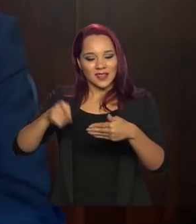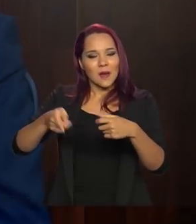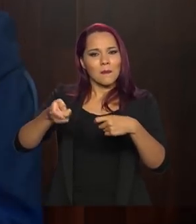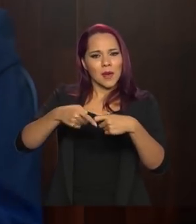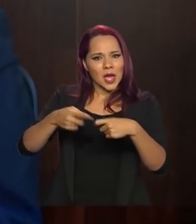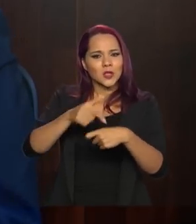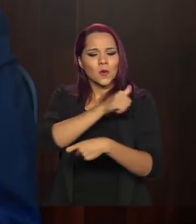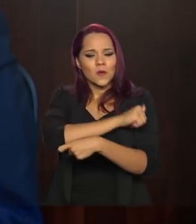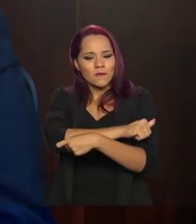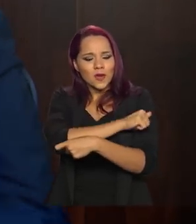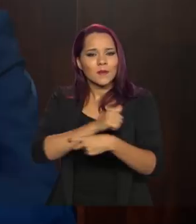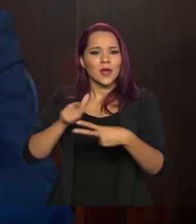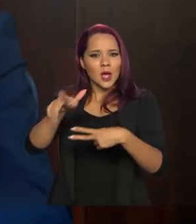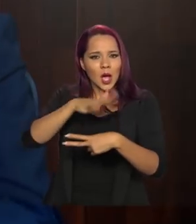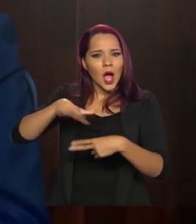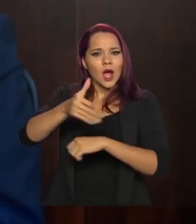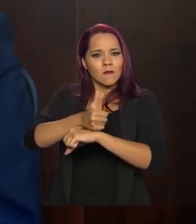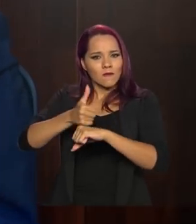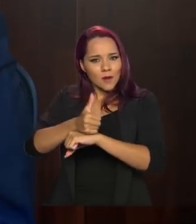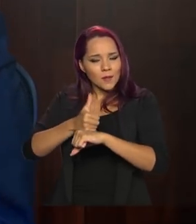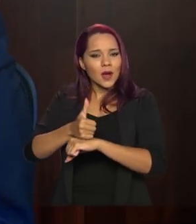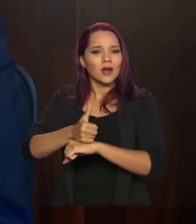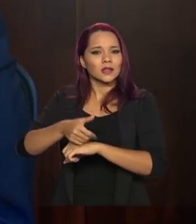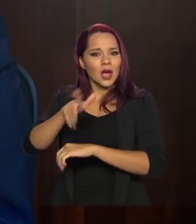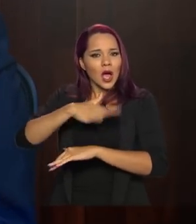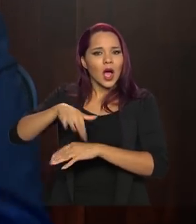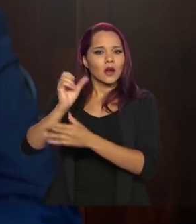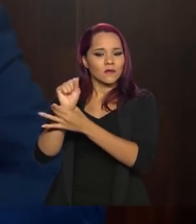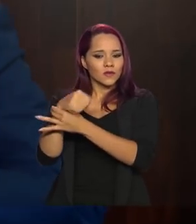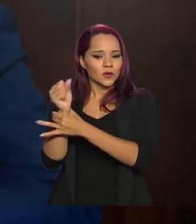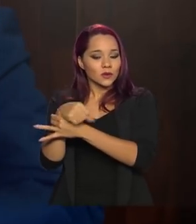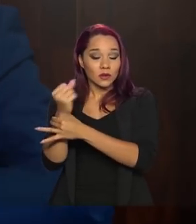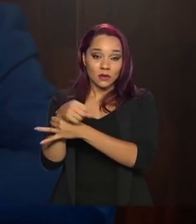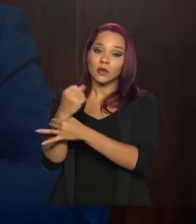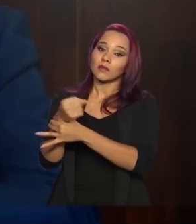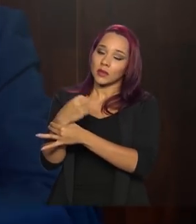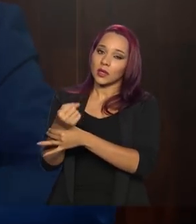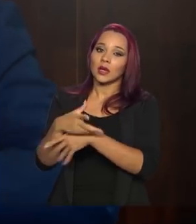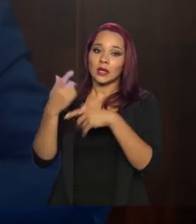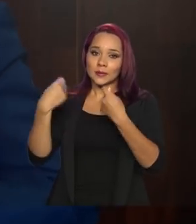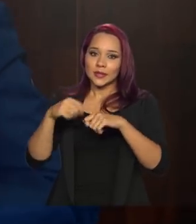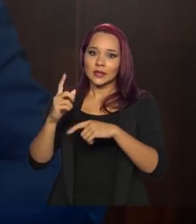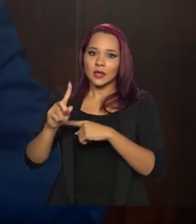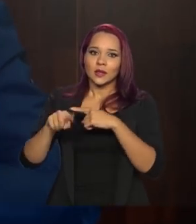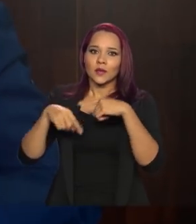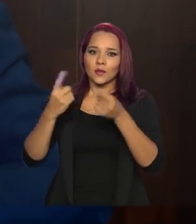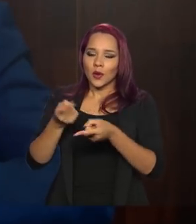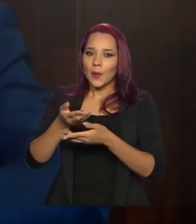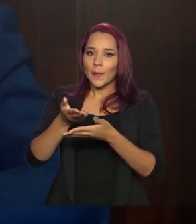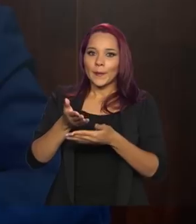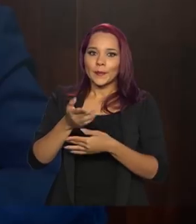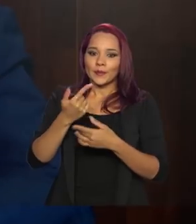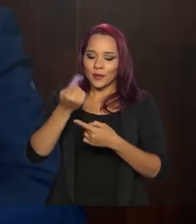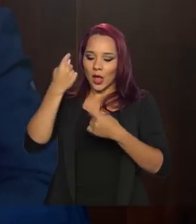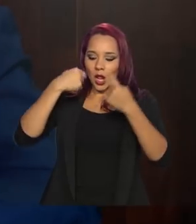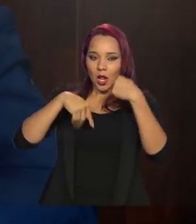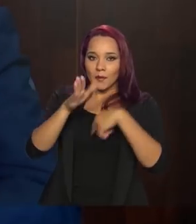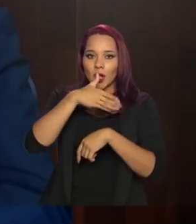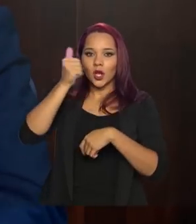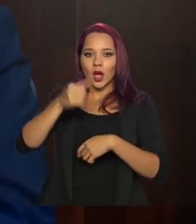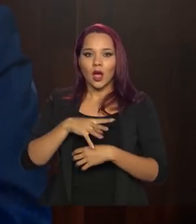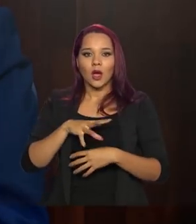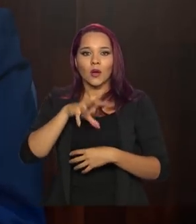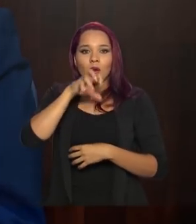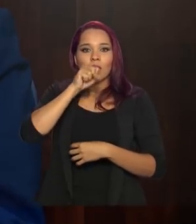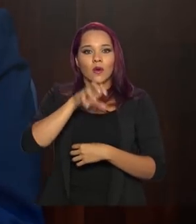o pessoal da área de farmácia, o pessoal da área da fisioterapia, porque tem que depois melhorar a capacidade respiratória de